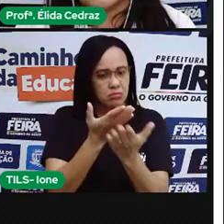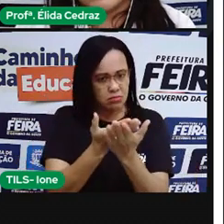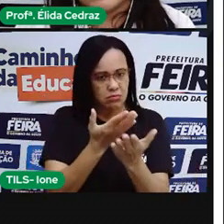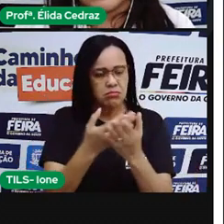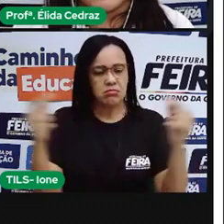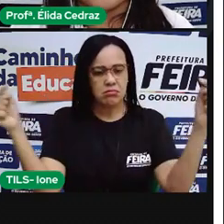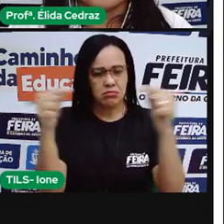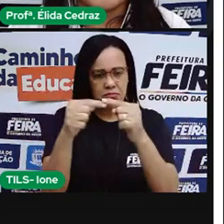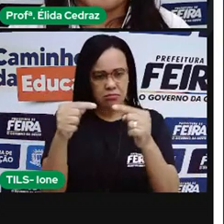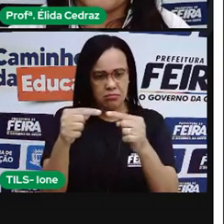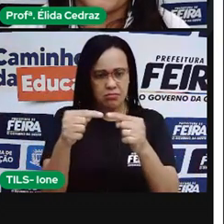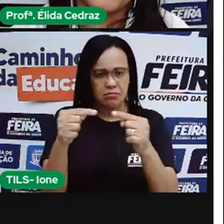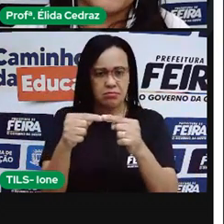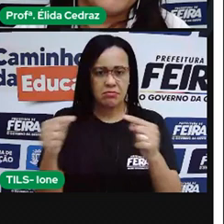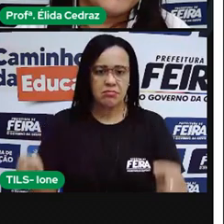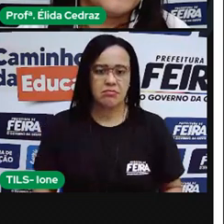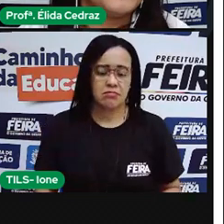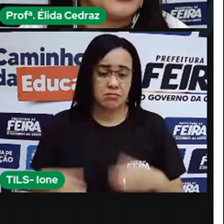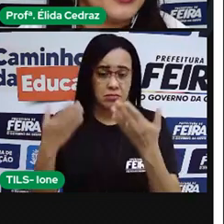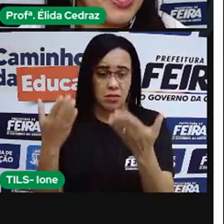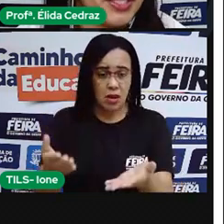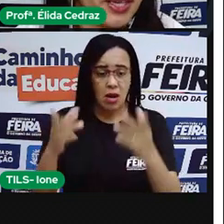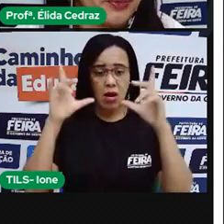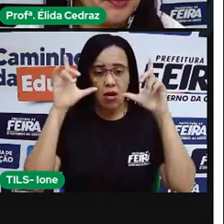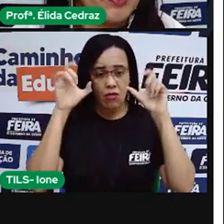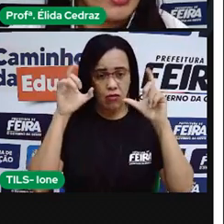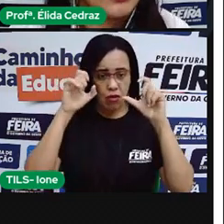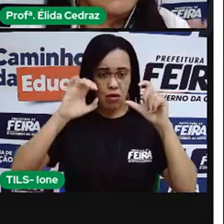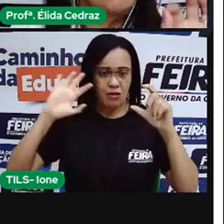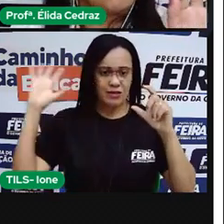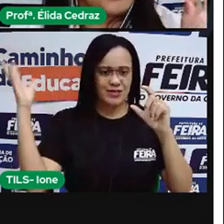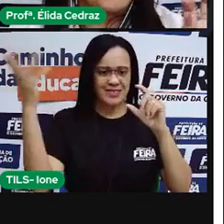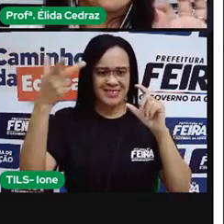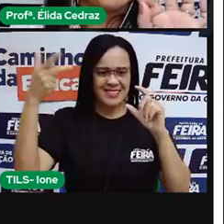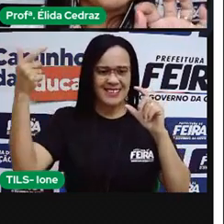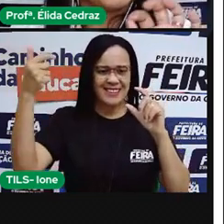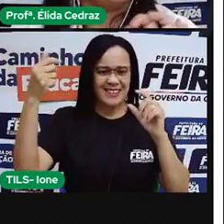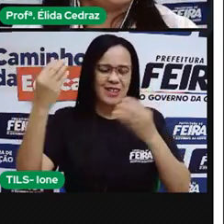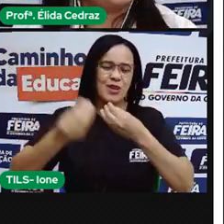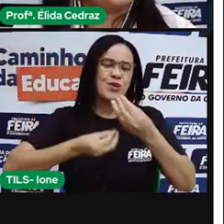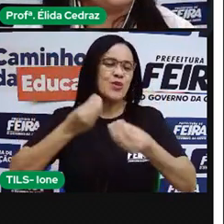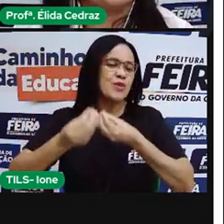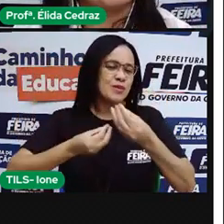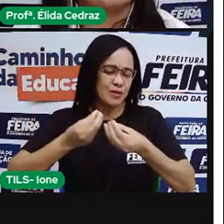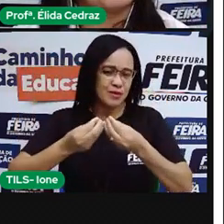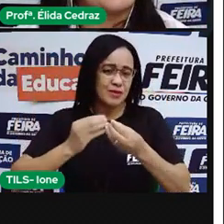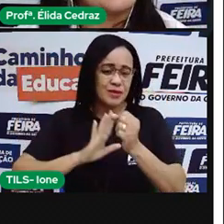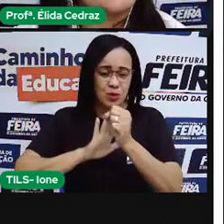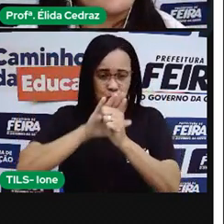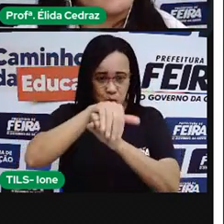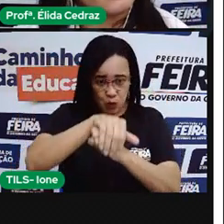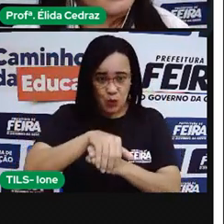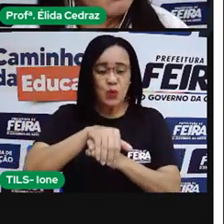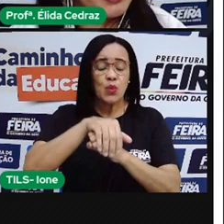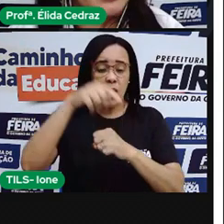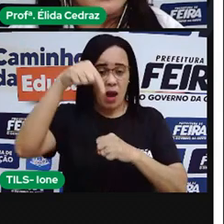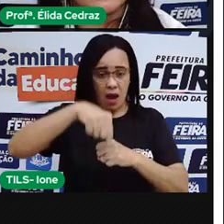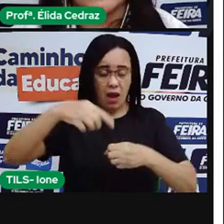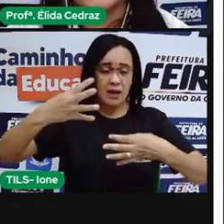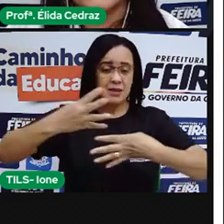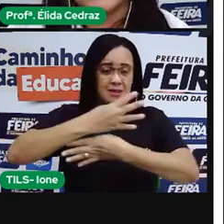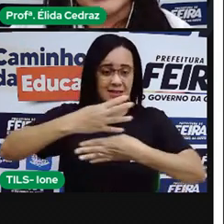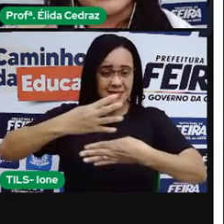Aqui é uma foto do nosso céu. Foto do céu noturno de Feira de Santana,